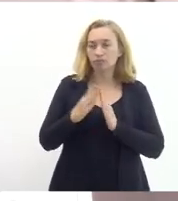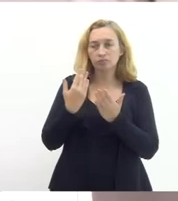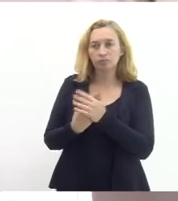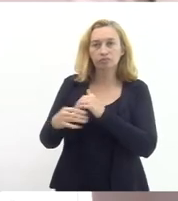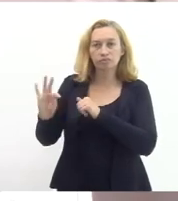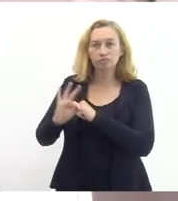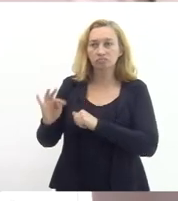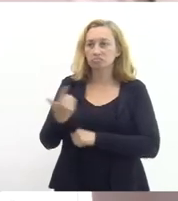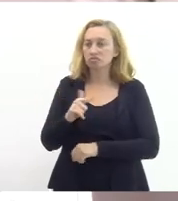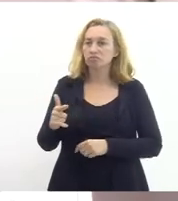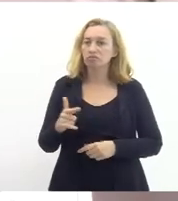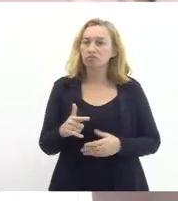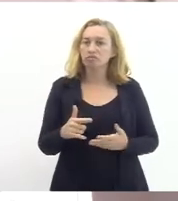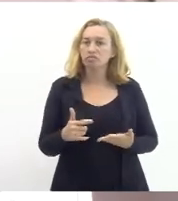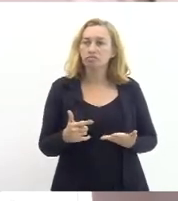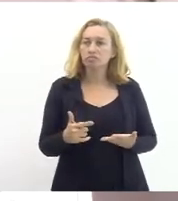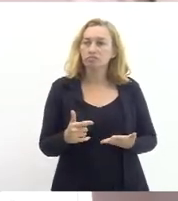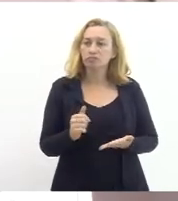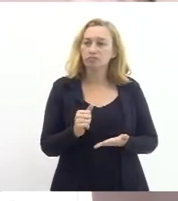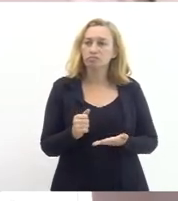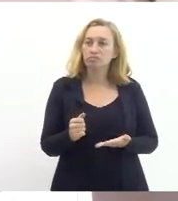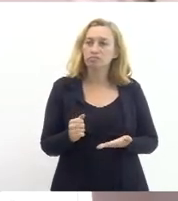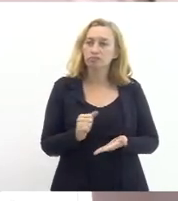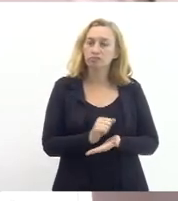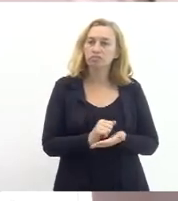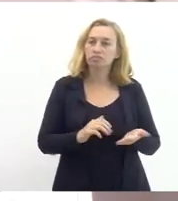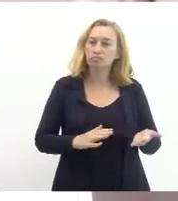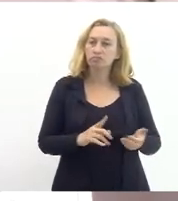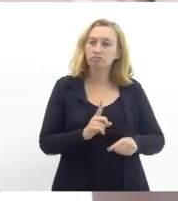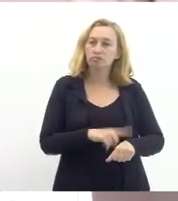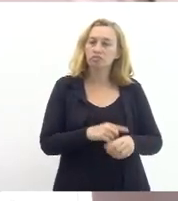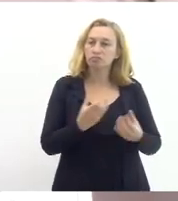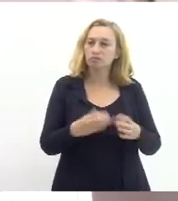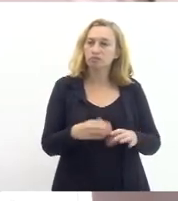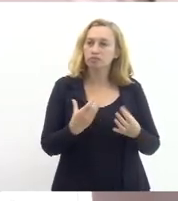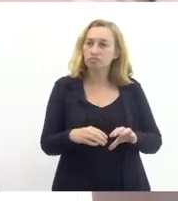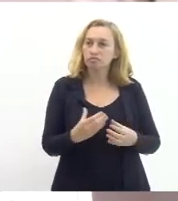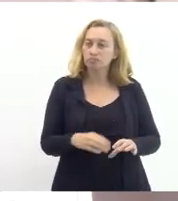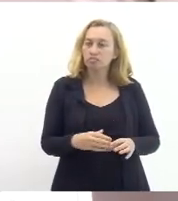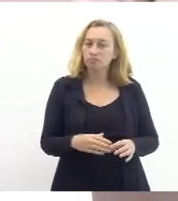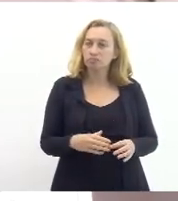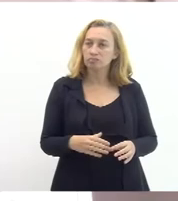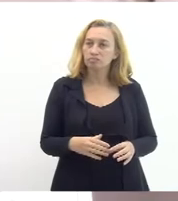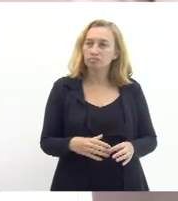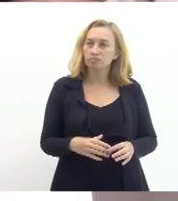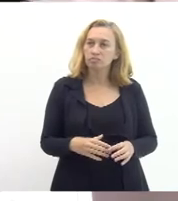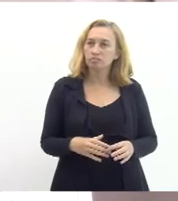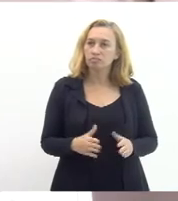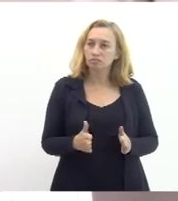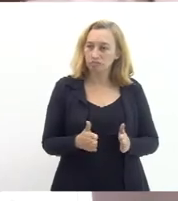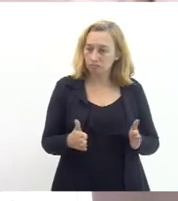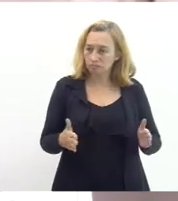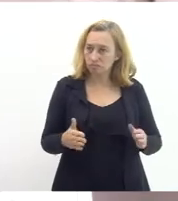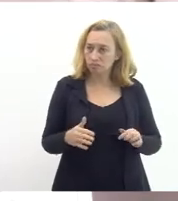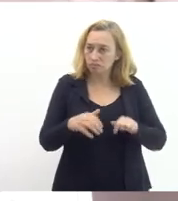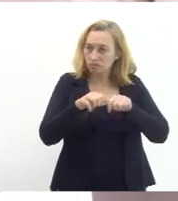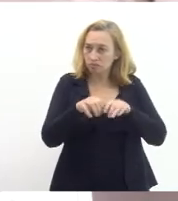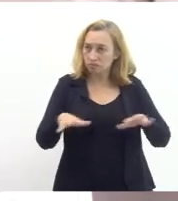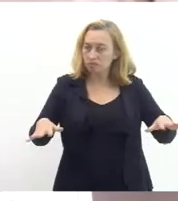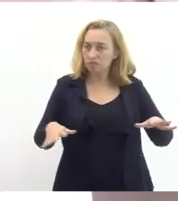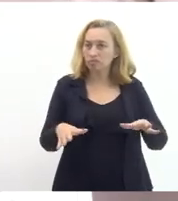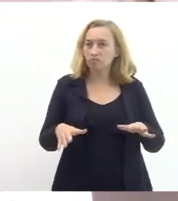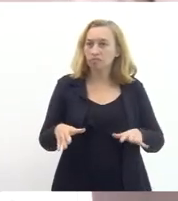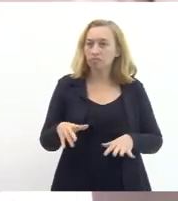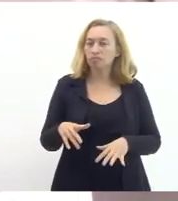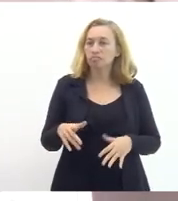dinâmica na hora de fazer um concurso público a gente não tem uma dinâmica o leque como bem falou o professor o